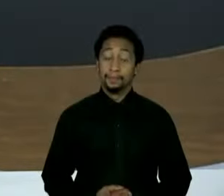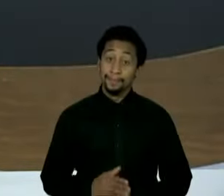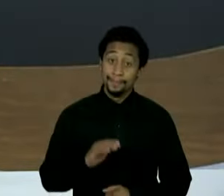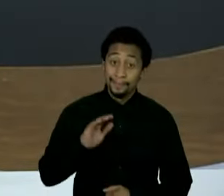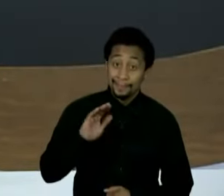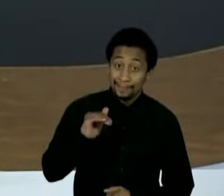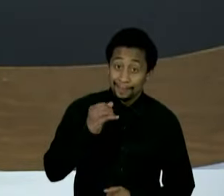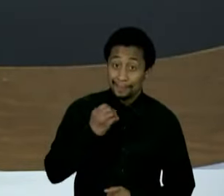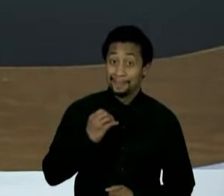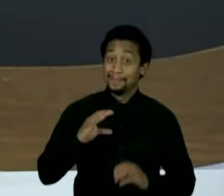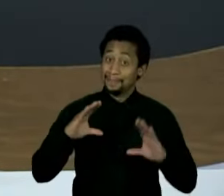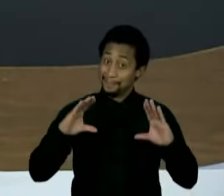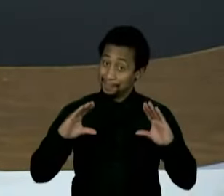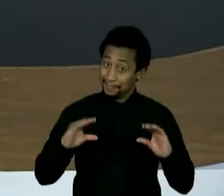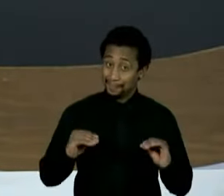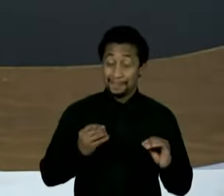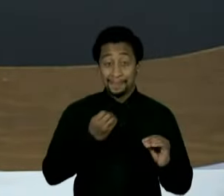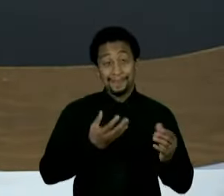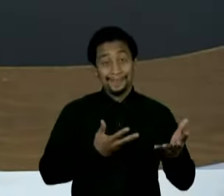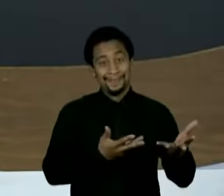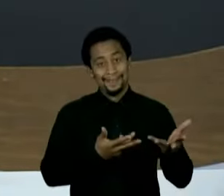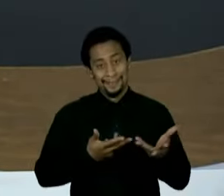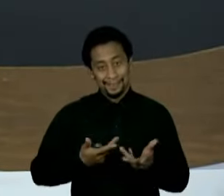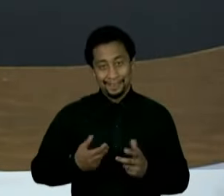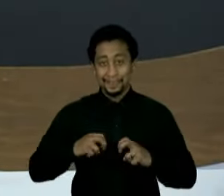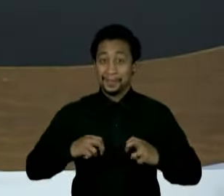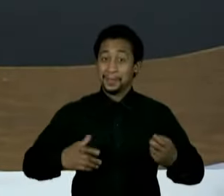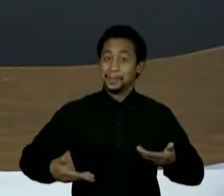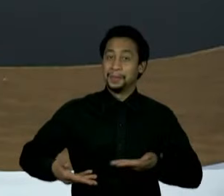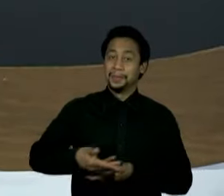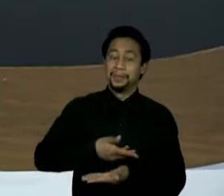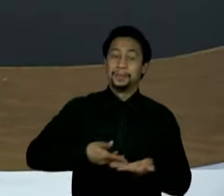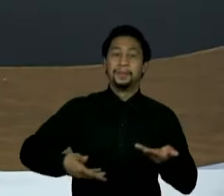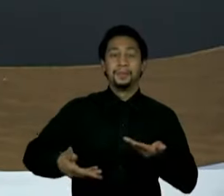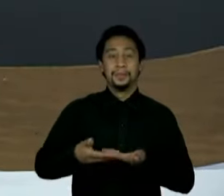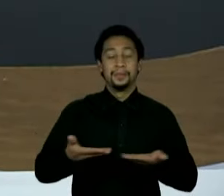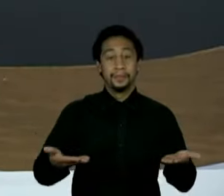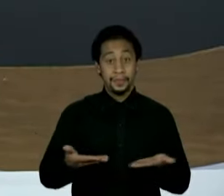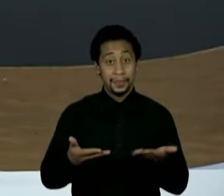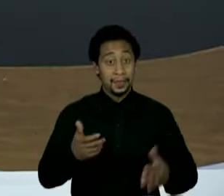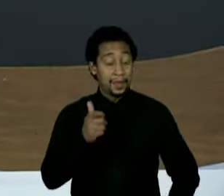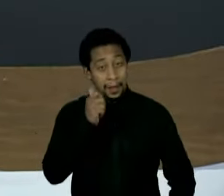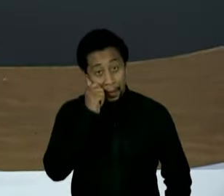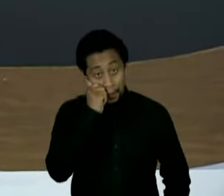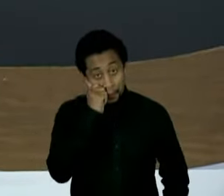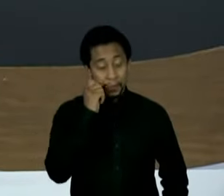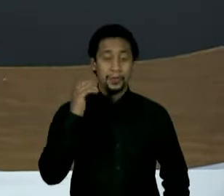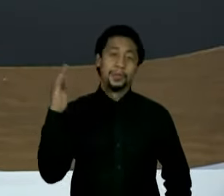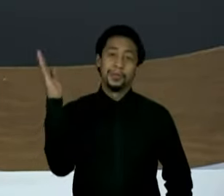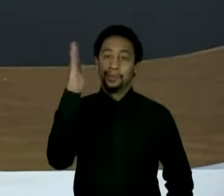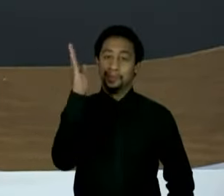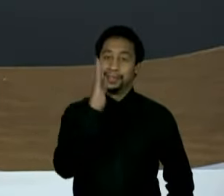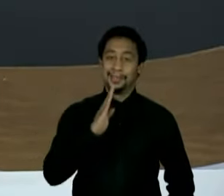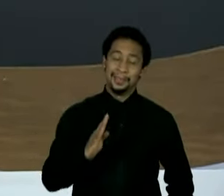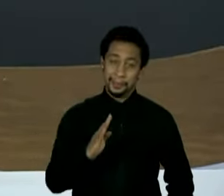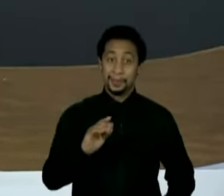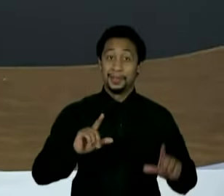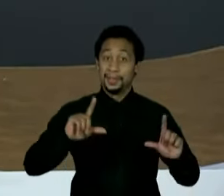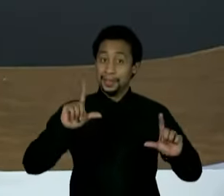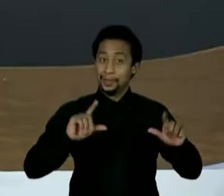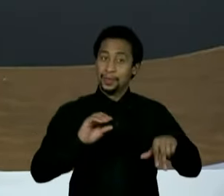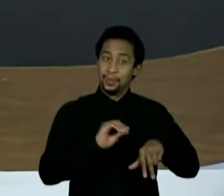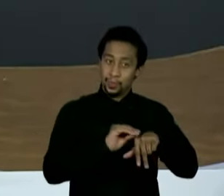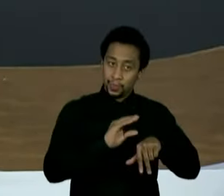Olá, boa noite, sejam muito bem-vindos ao Roda Viva. Nós estamos ao vivo para todo o Brasil pela TV Cultura e